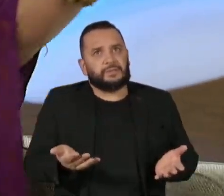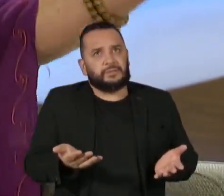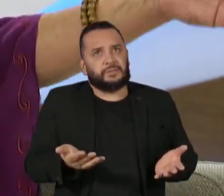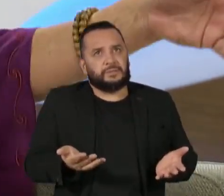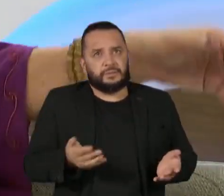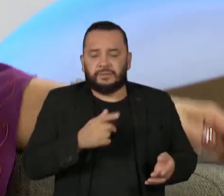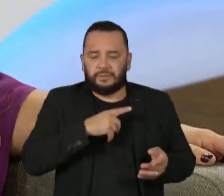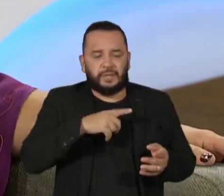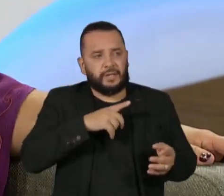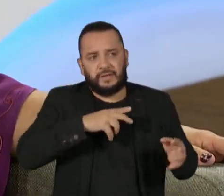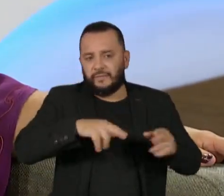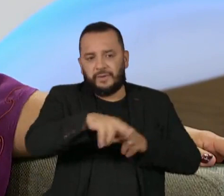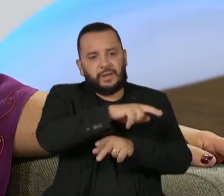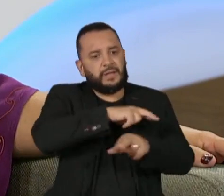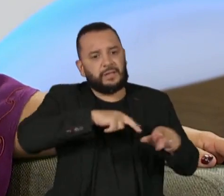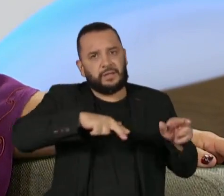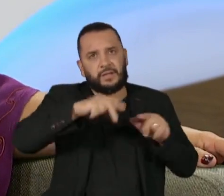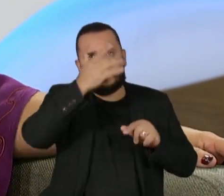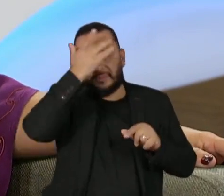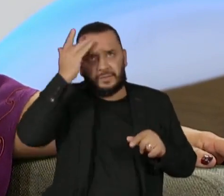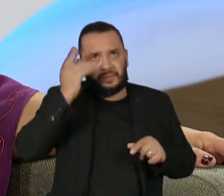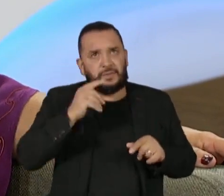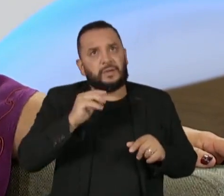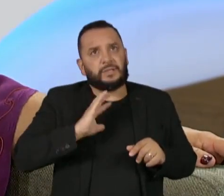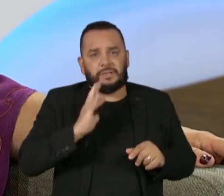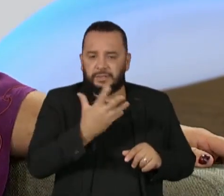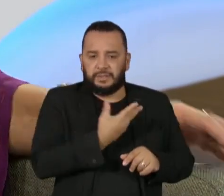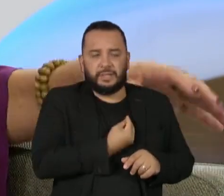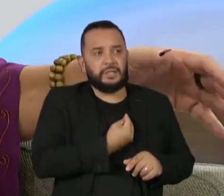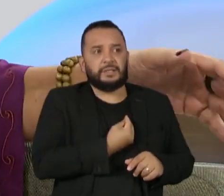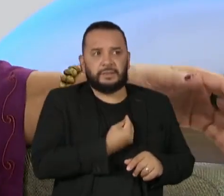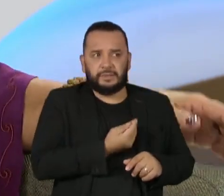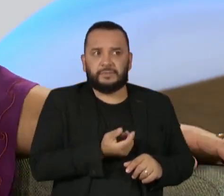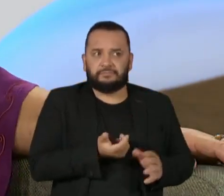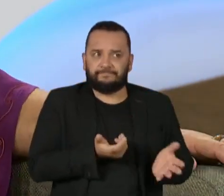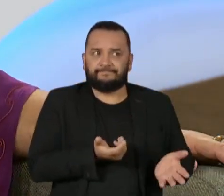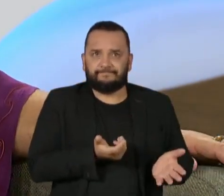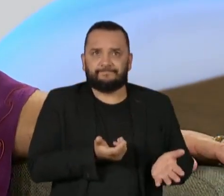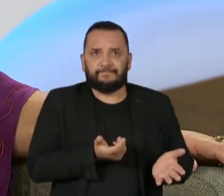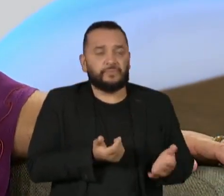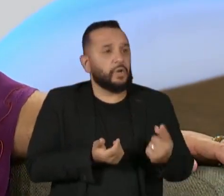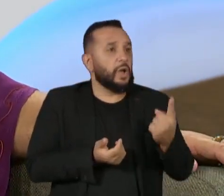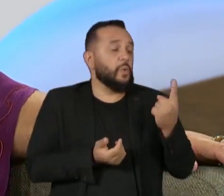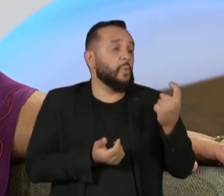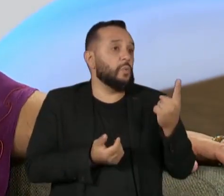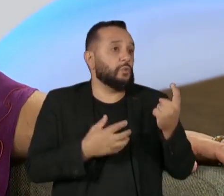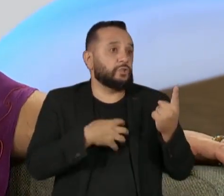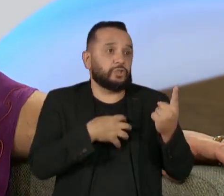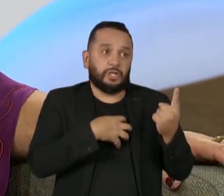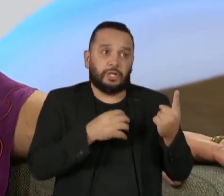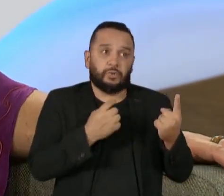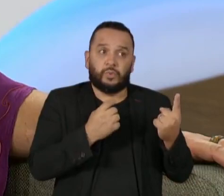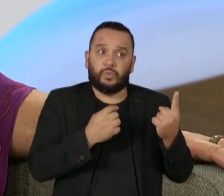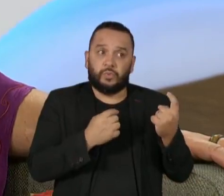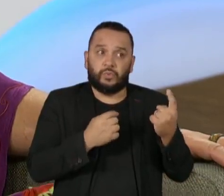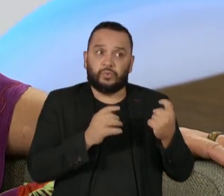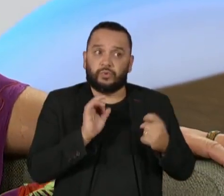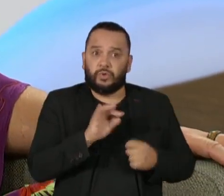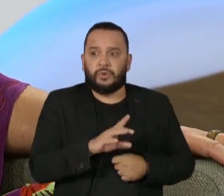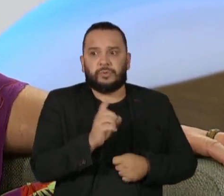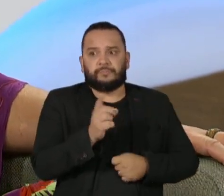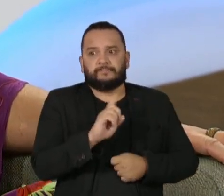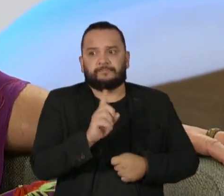a variedade de pessoas trans também que existe, não é uma possibilidade só. Eu acho que isso tem sido